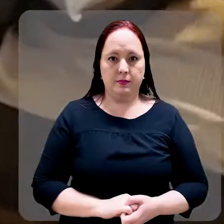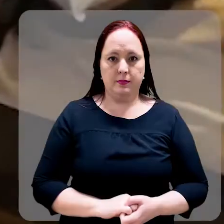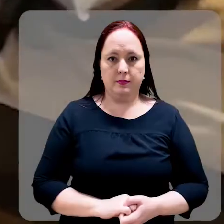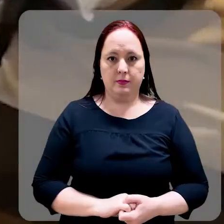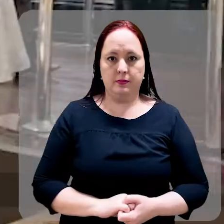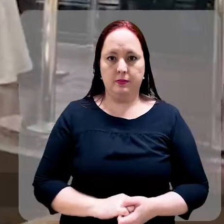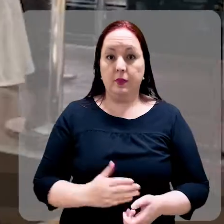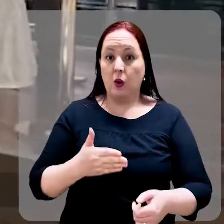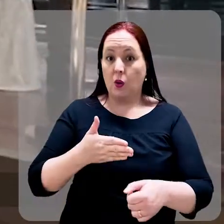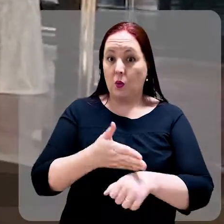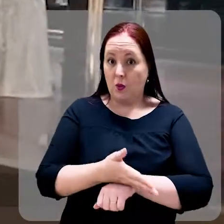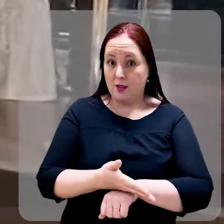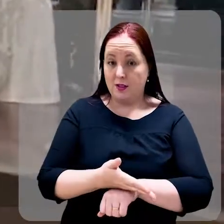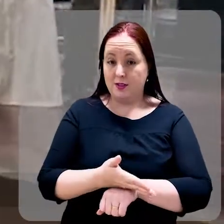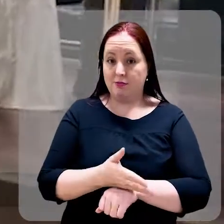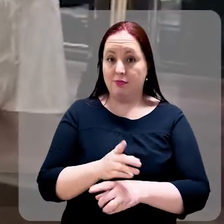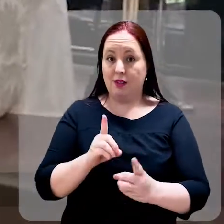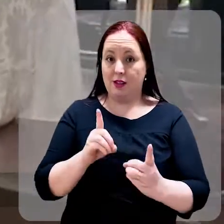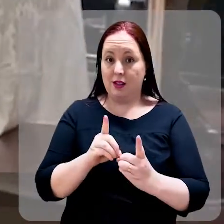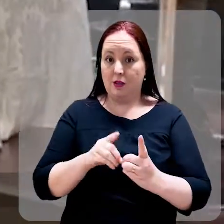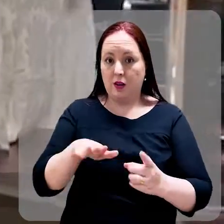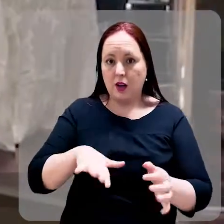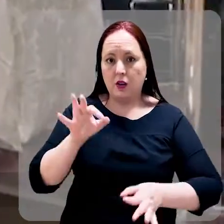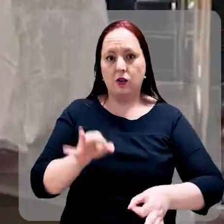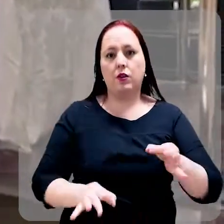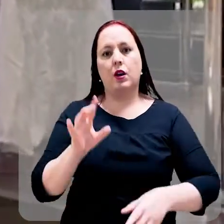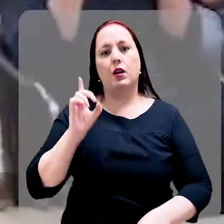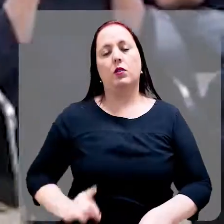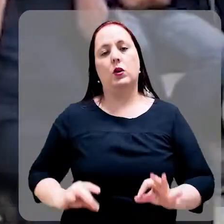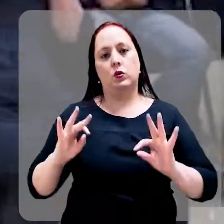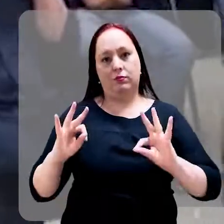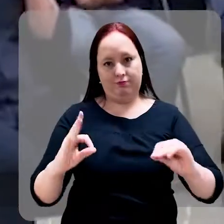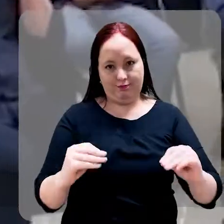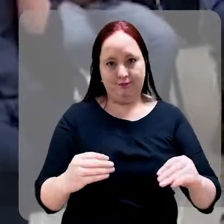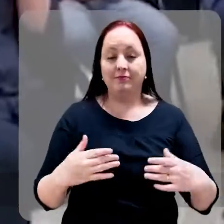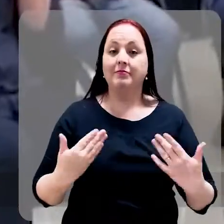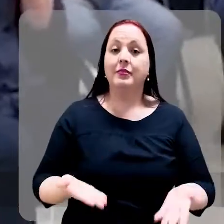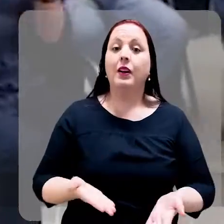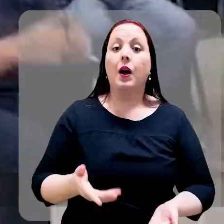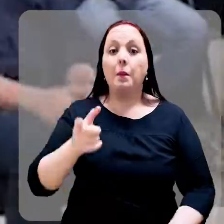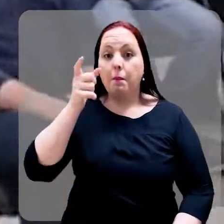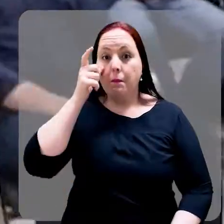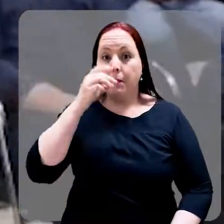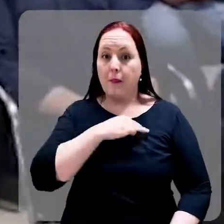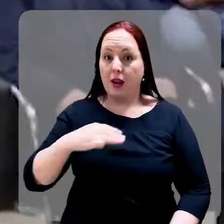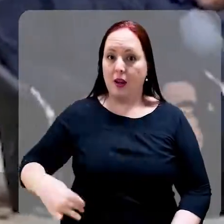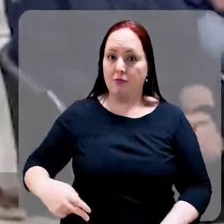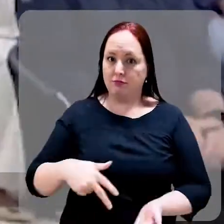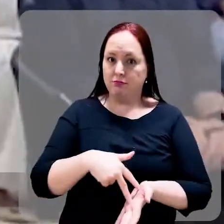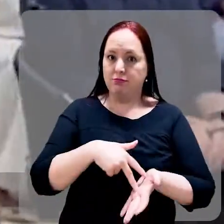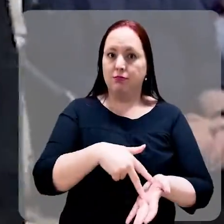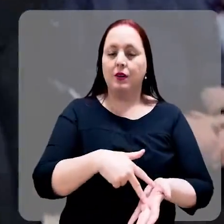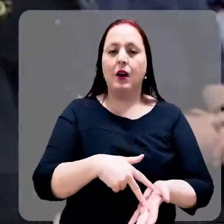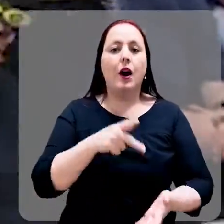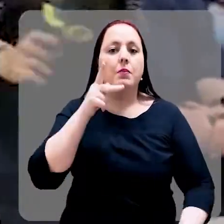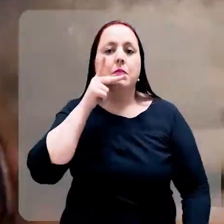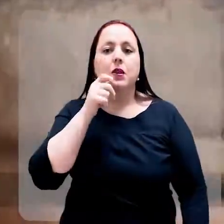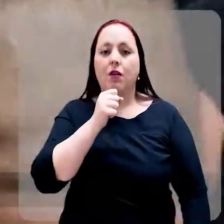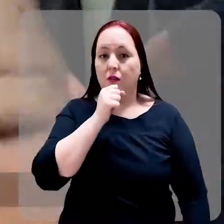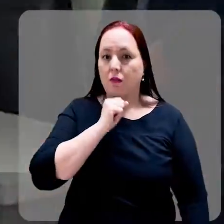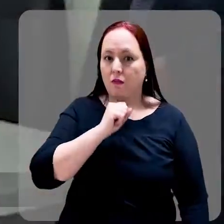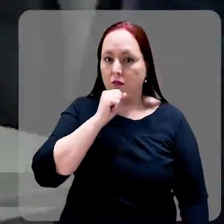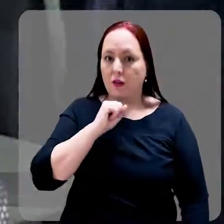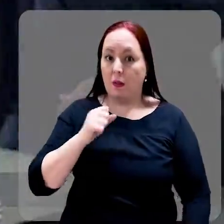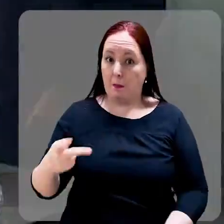O acesso ao atendimento jurídico é direito de todos, por isso a ministra Damaris Alves esteve em Porto Velho, Rondônia,